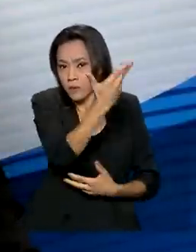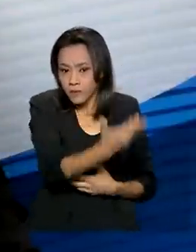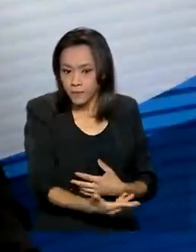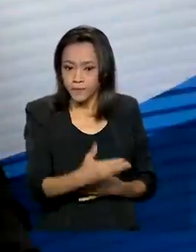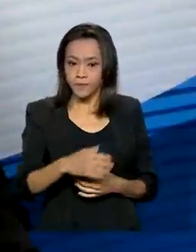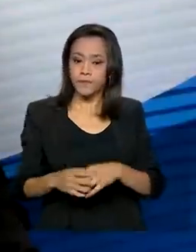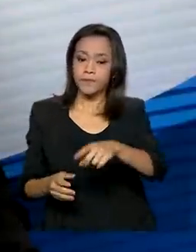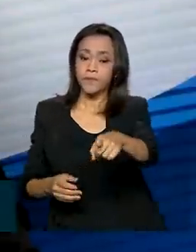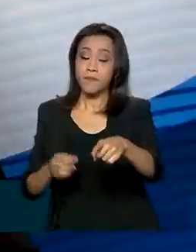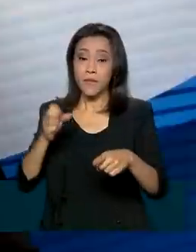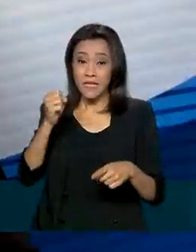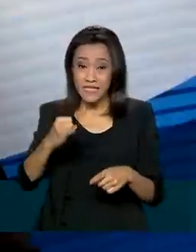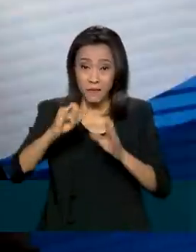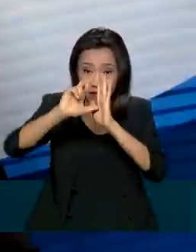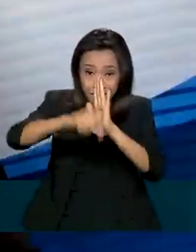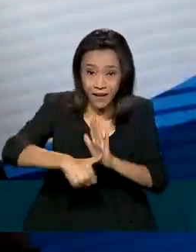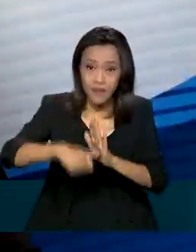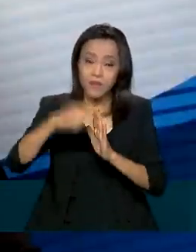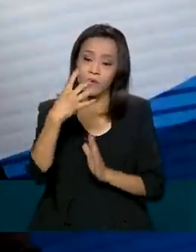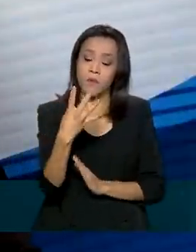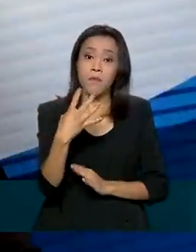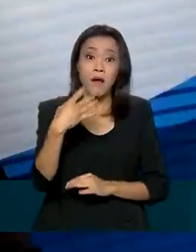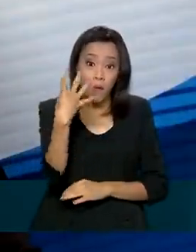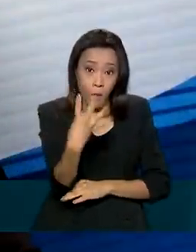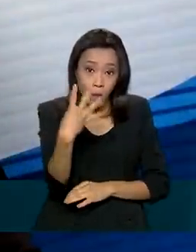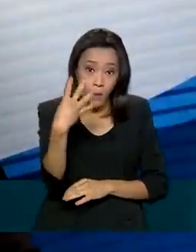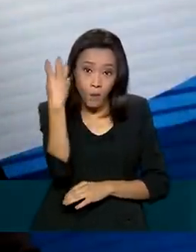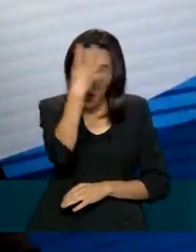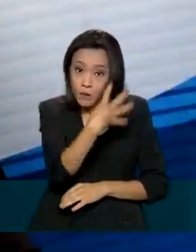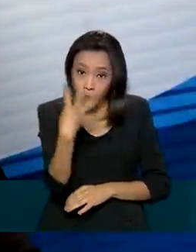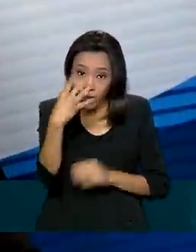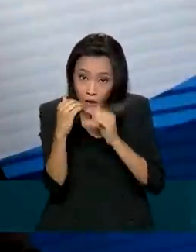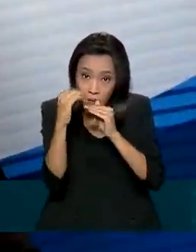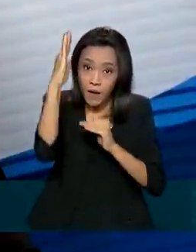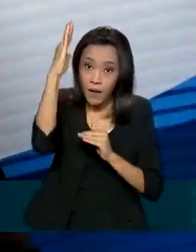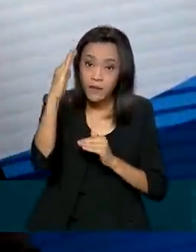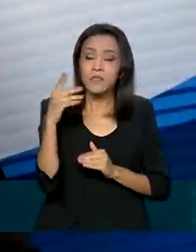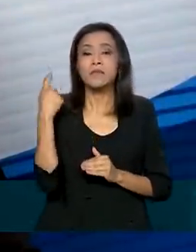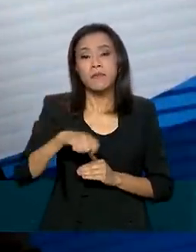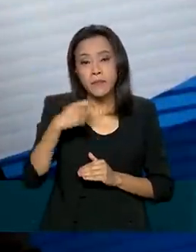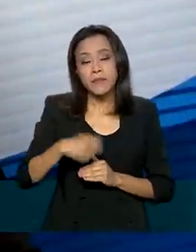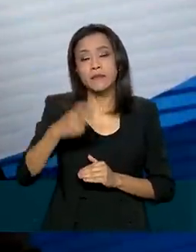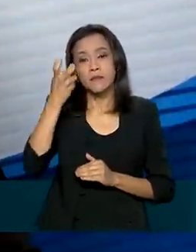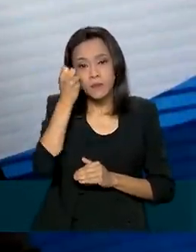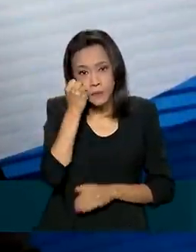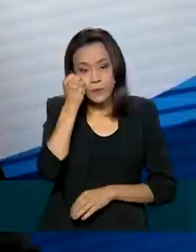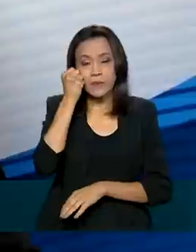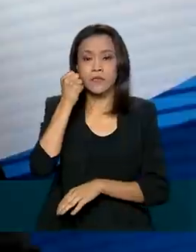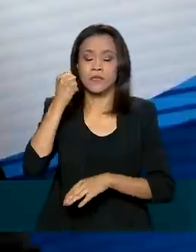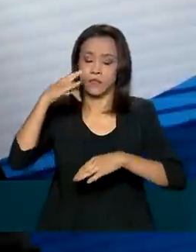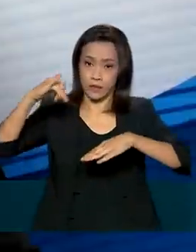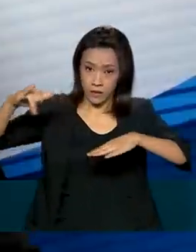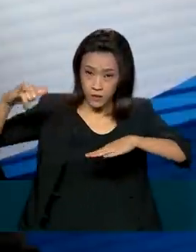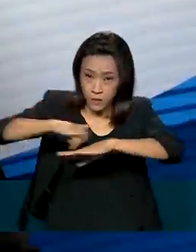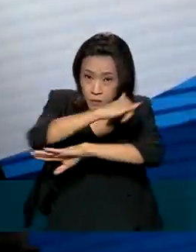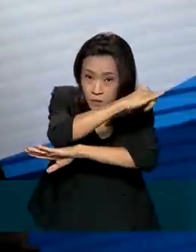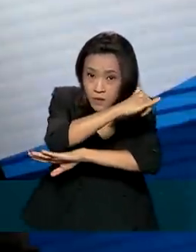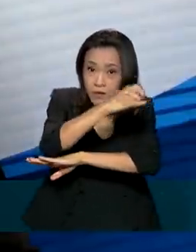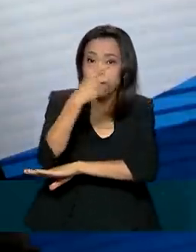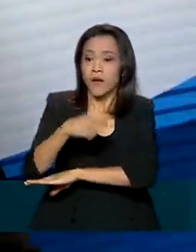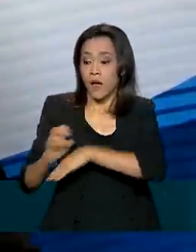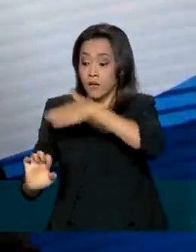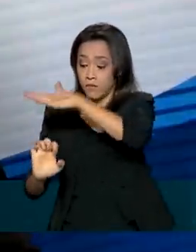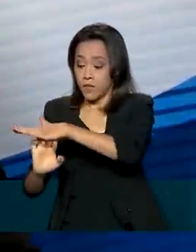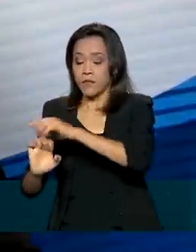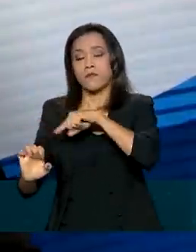ultrapasse 4 horas e haja a necessidade de pernoite do passageiro naquele aeroporto, a companhia tem o